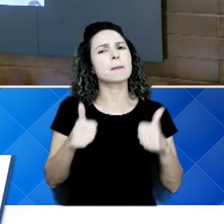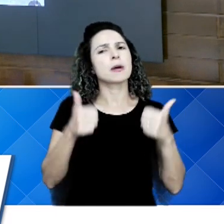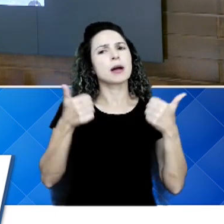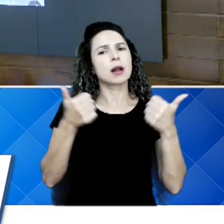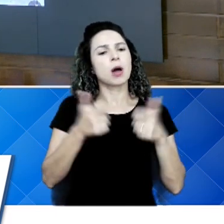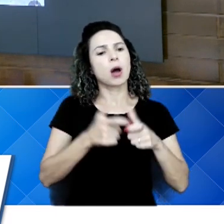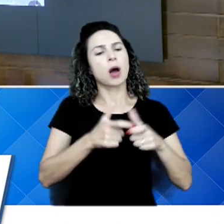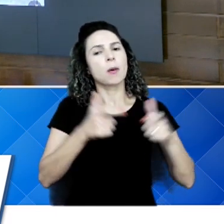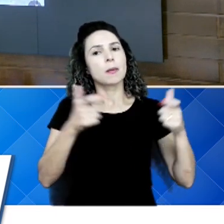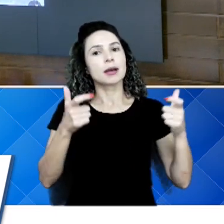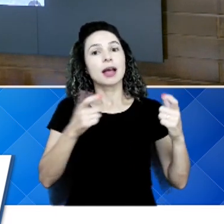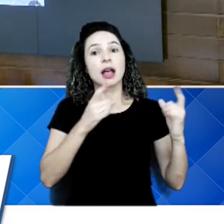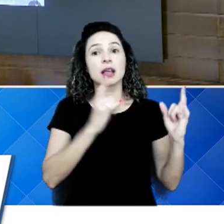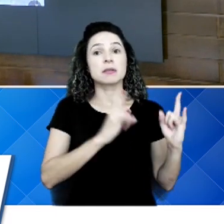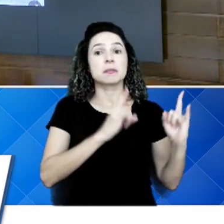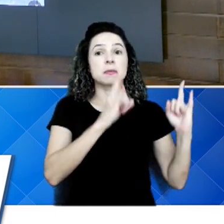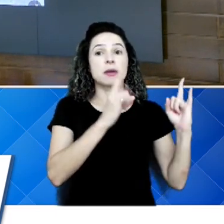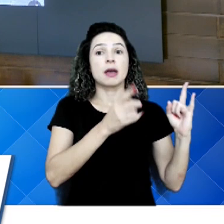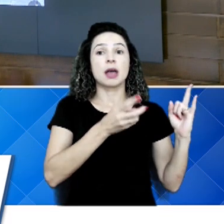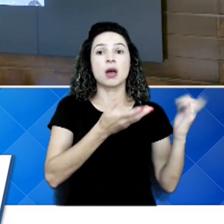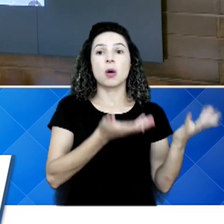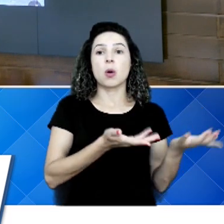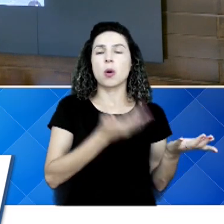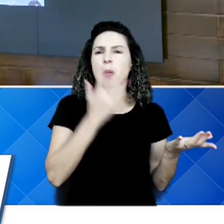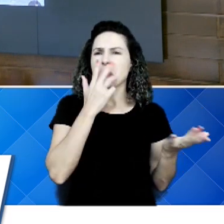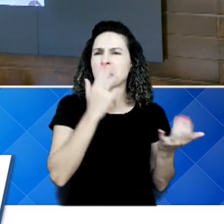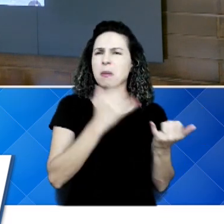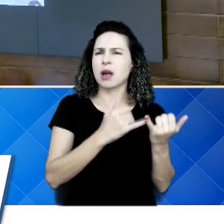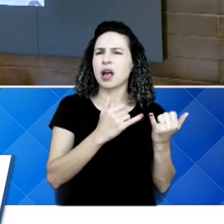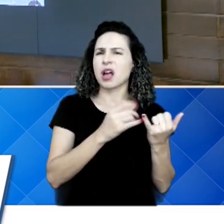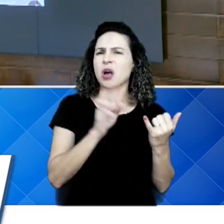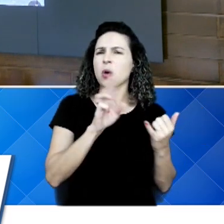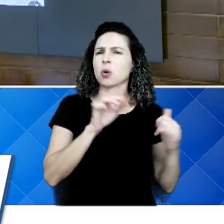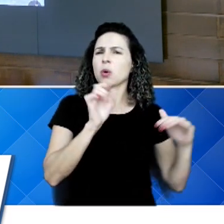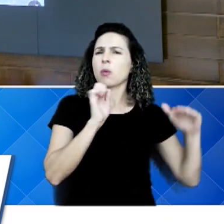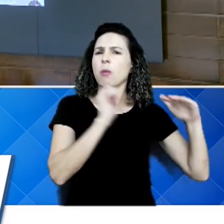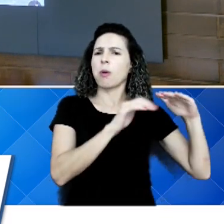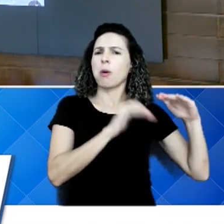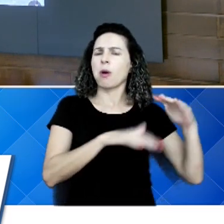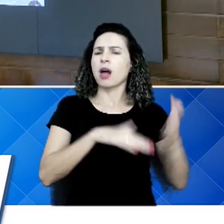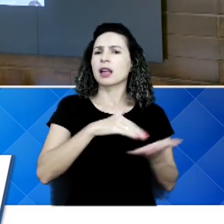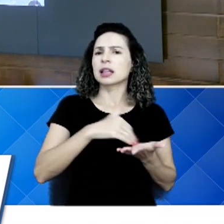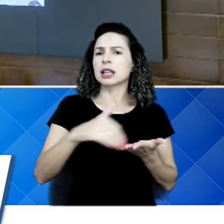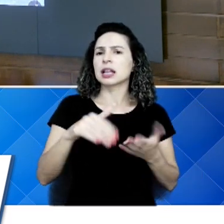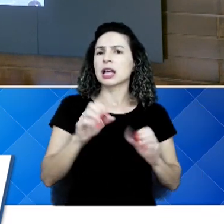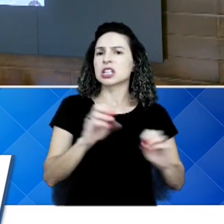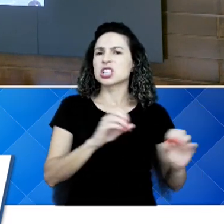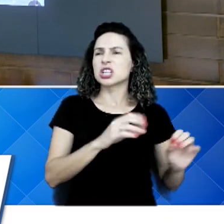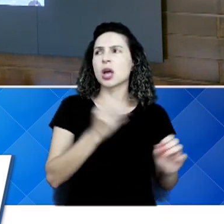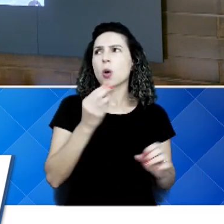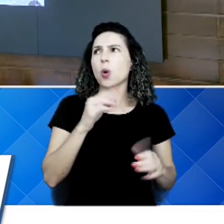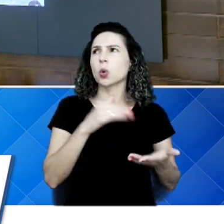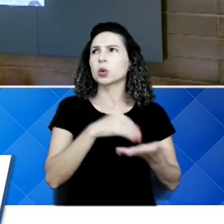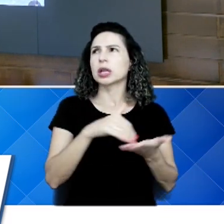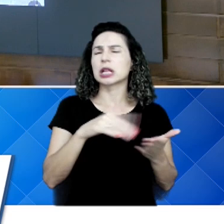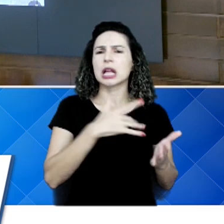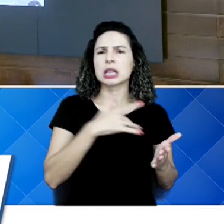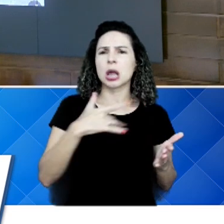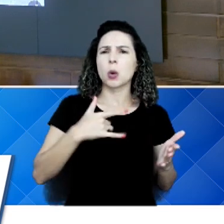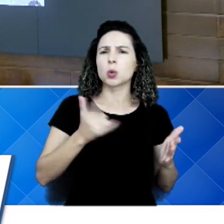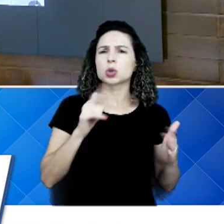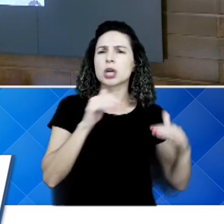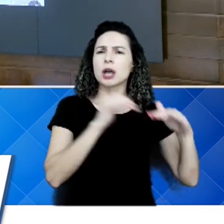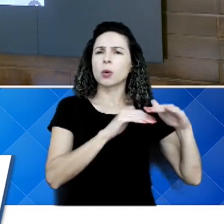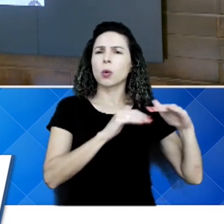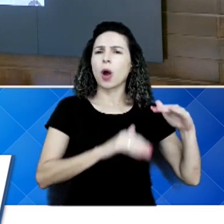prédio, hoje, me parece que ele está sendo usado como um depósito da Secretaria de Educação ou da Saúde, alguma coisa nesse sentido. Mas aí